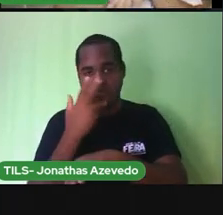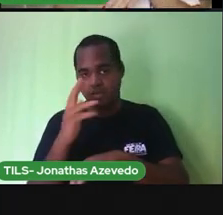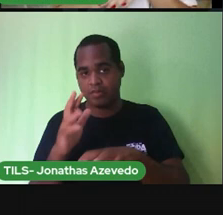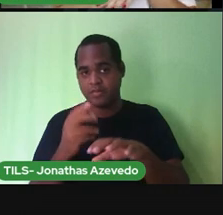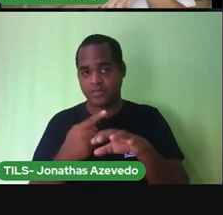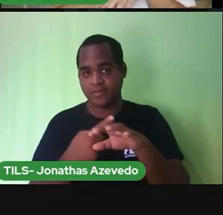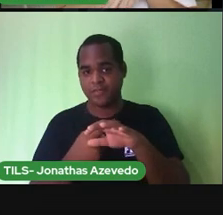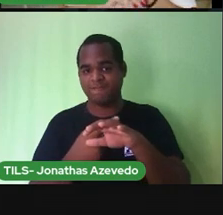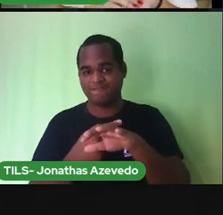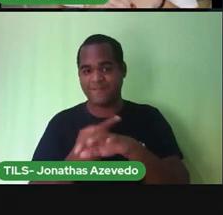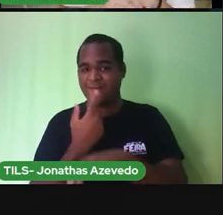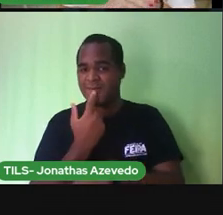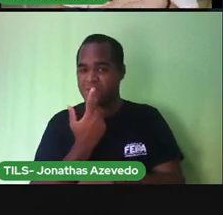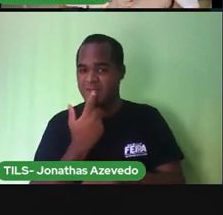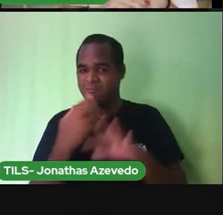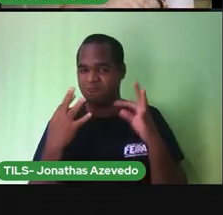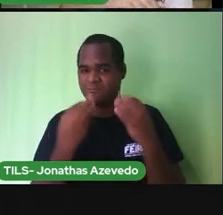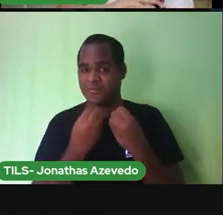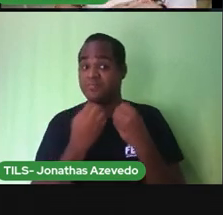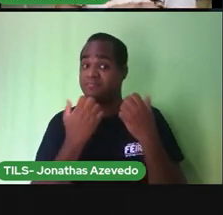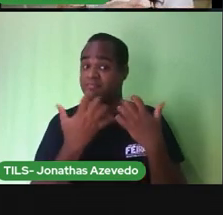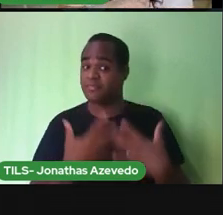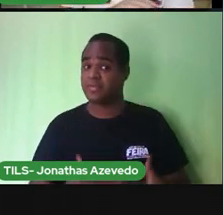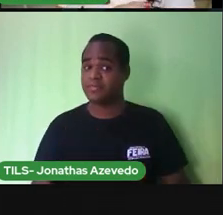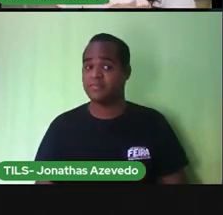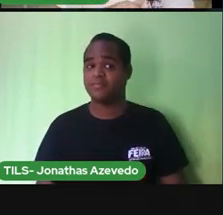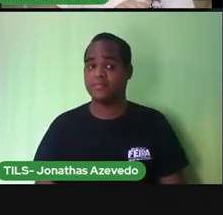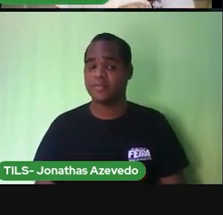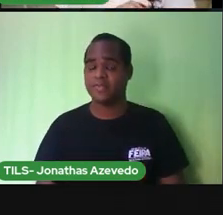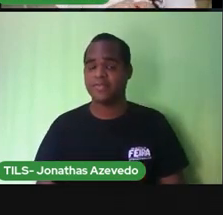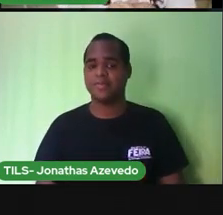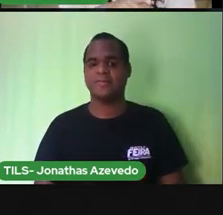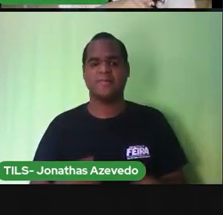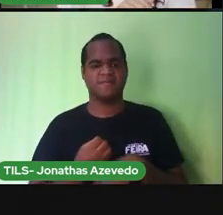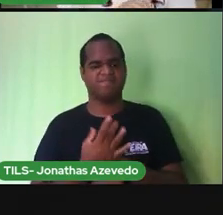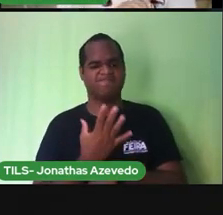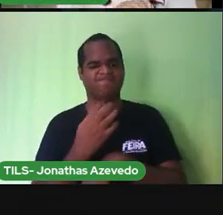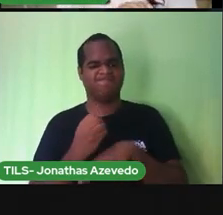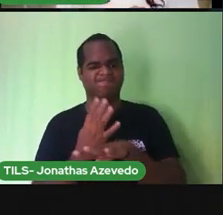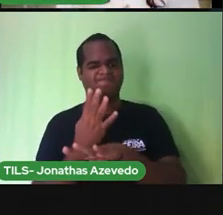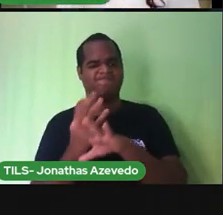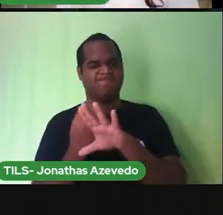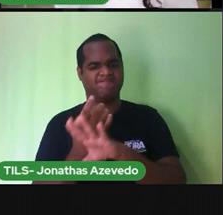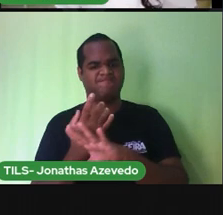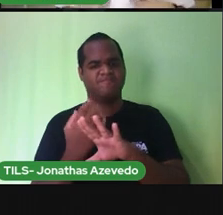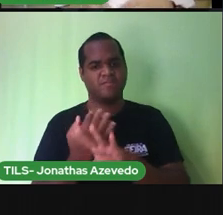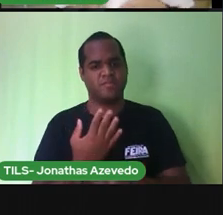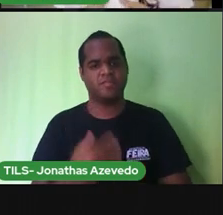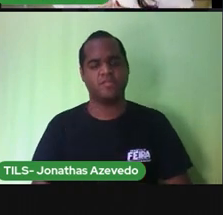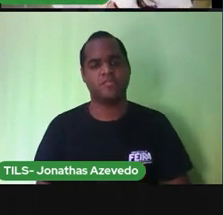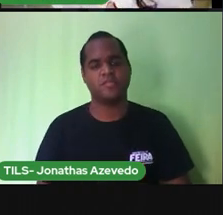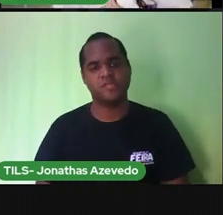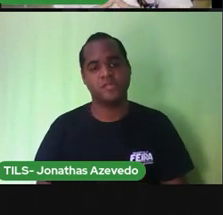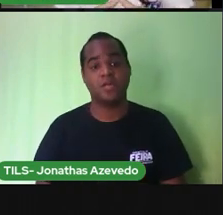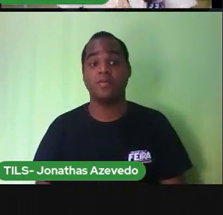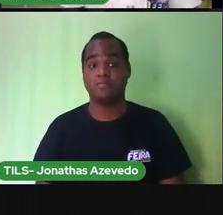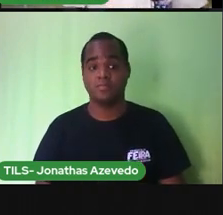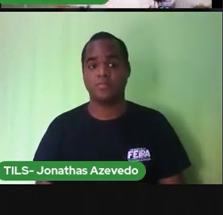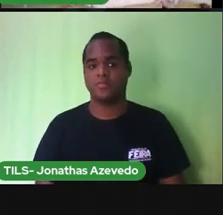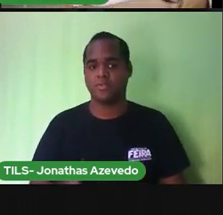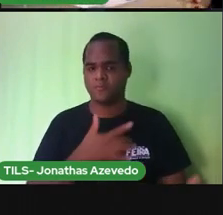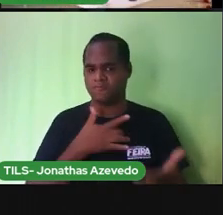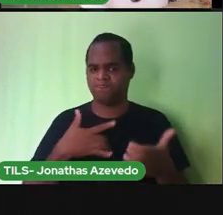igualzinho a isso aí gente e vira feridas grandes que precisam ser cuidadas então a higiene